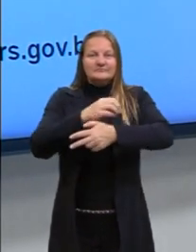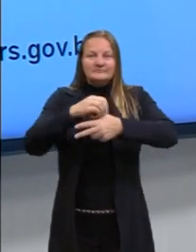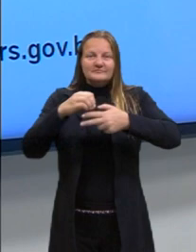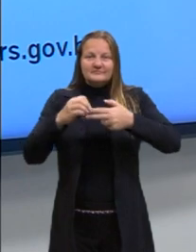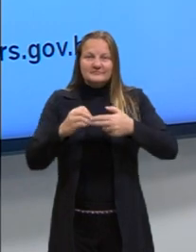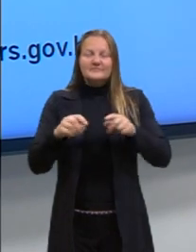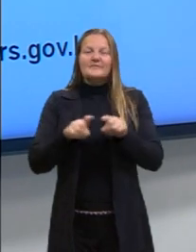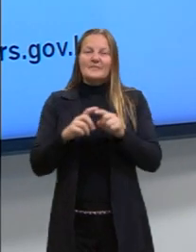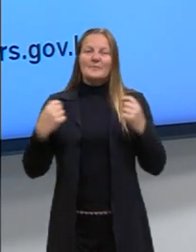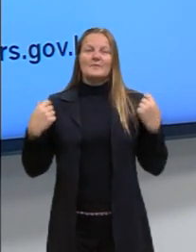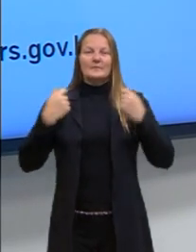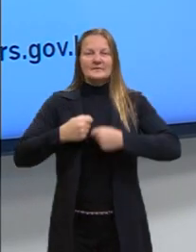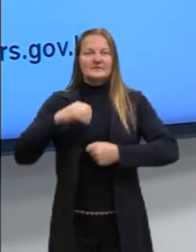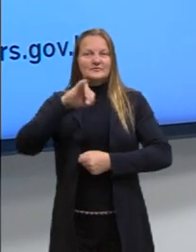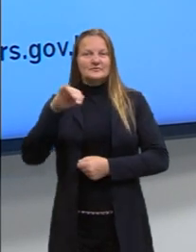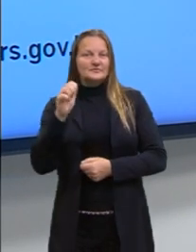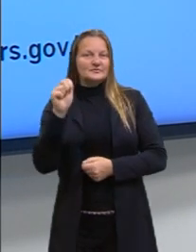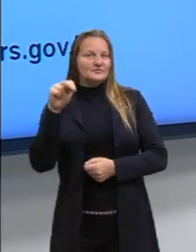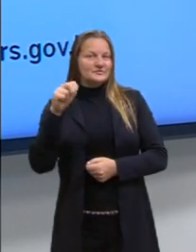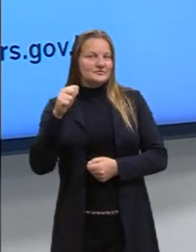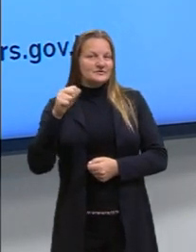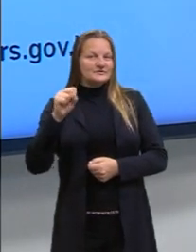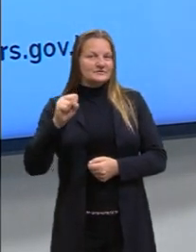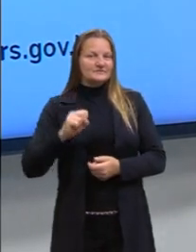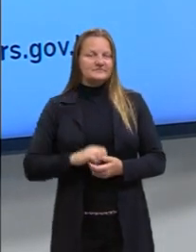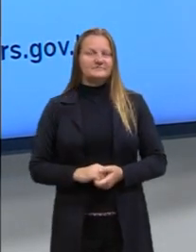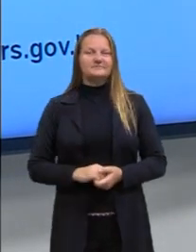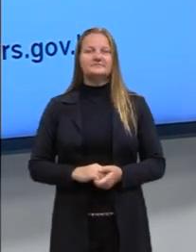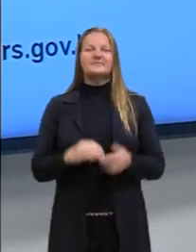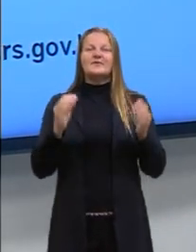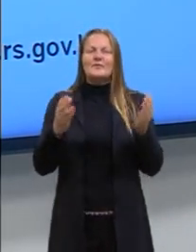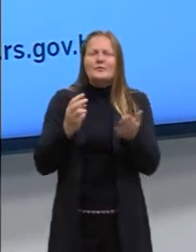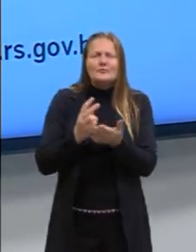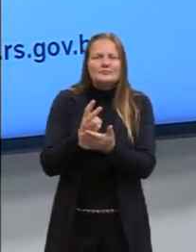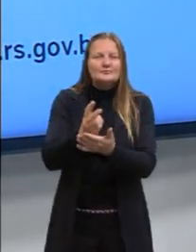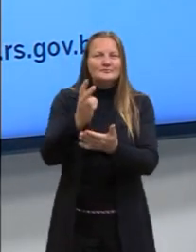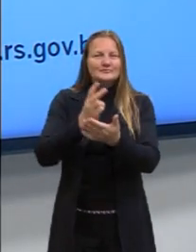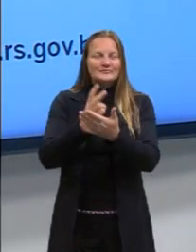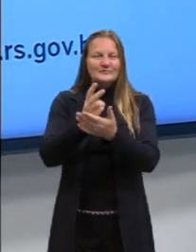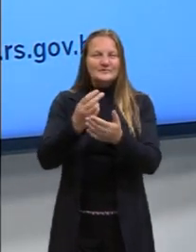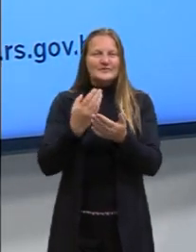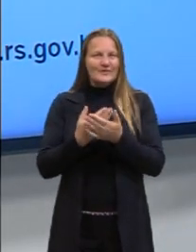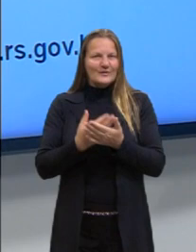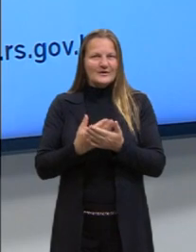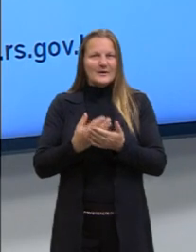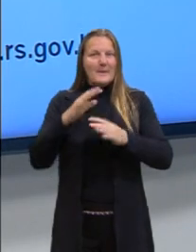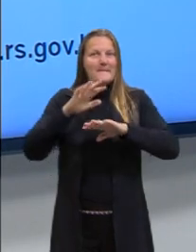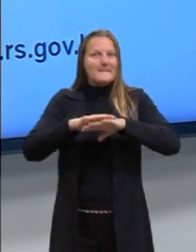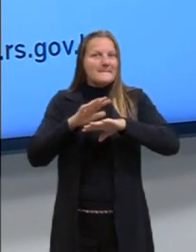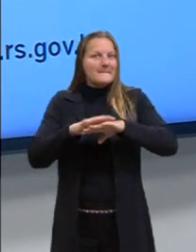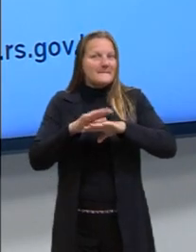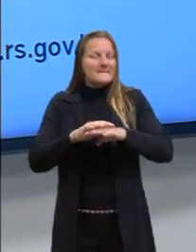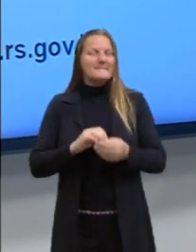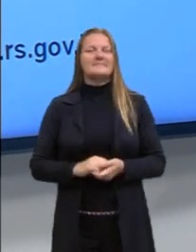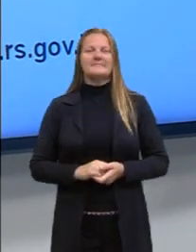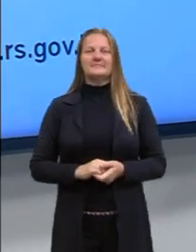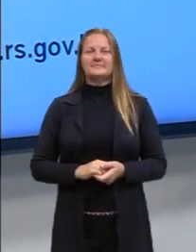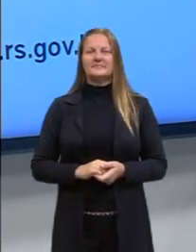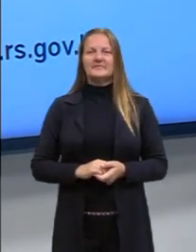do pré-enem e também uma camisa jeans. Então vamos dar continuidade aí nas nossas aulas de matemática,